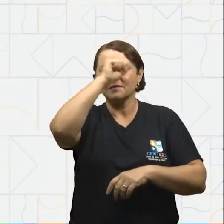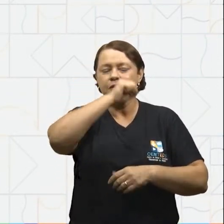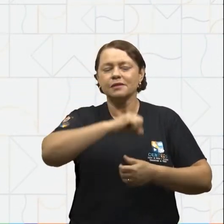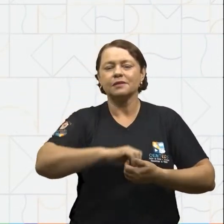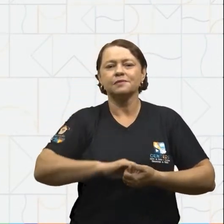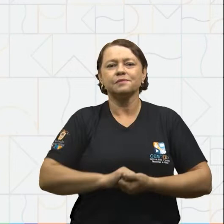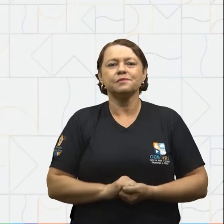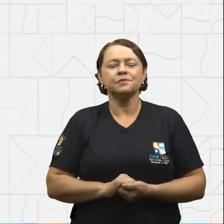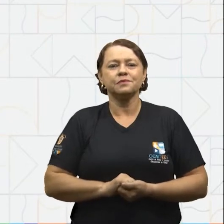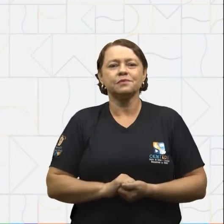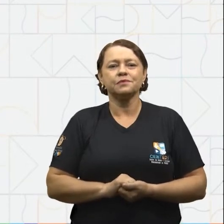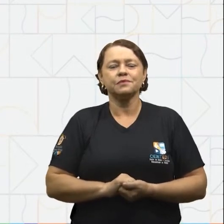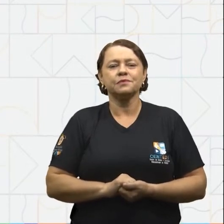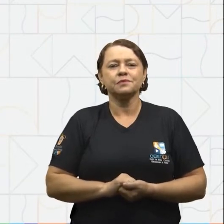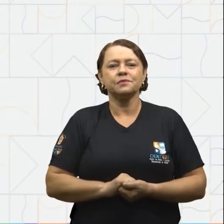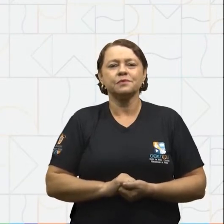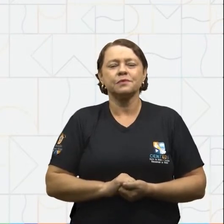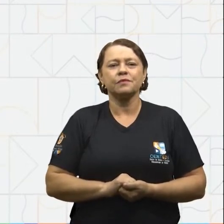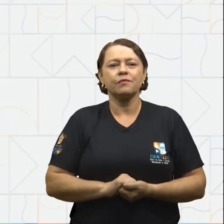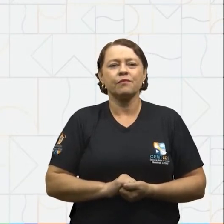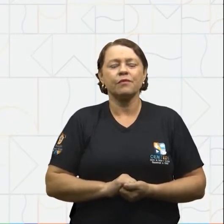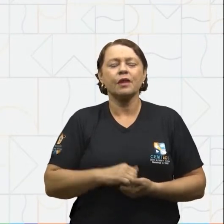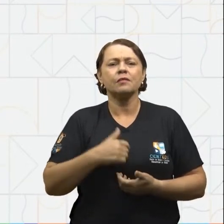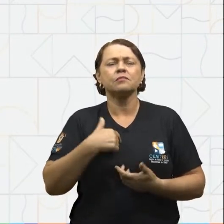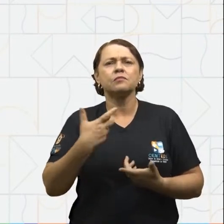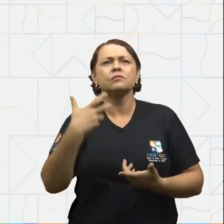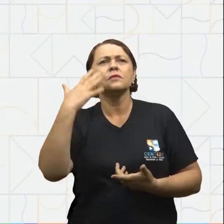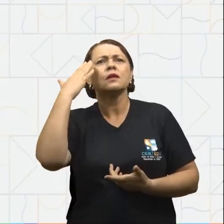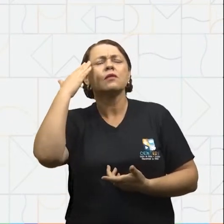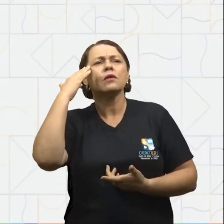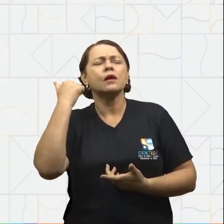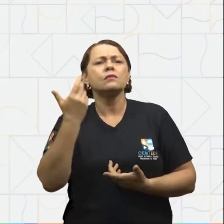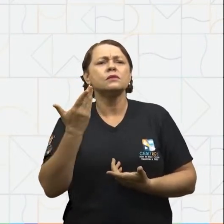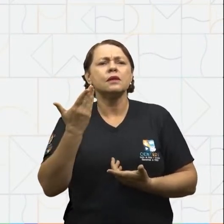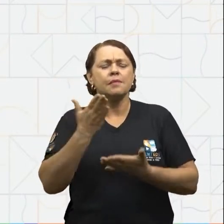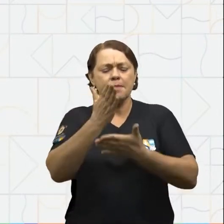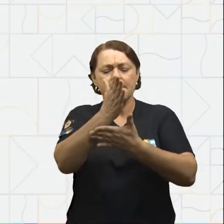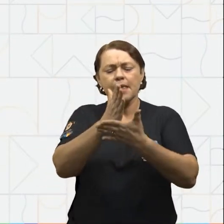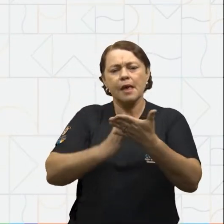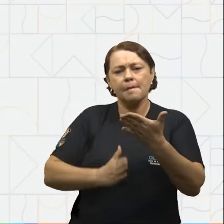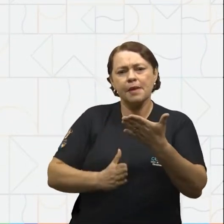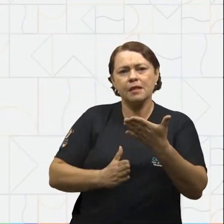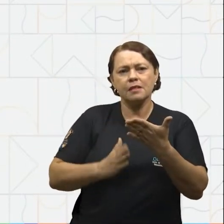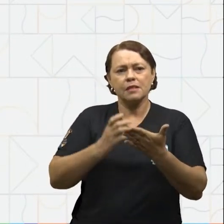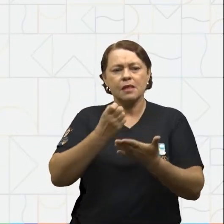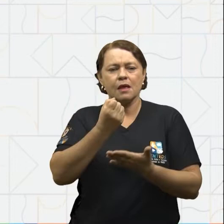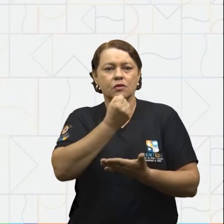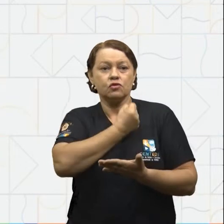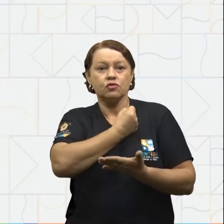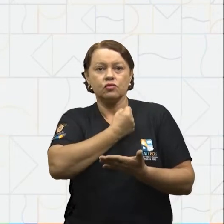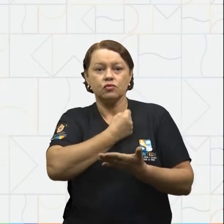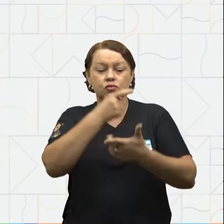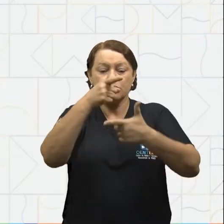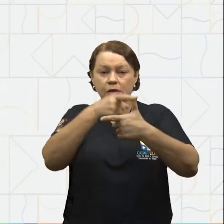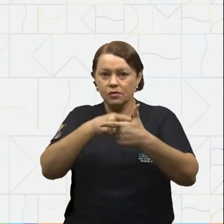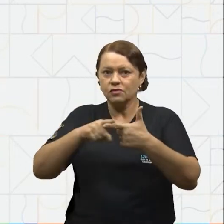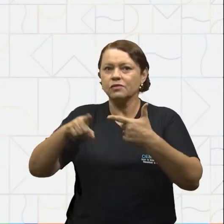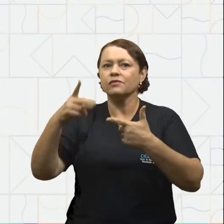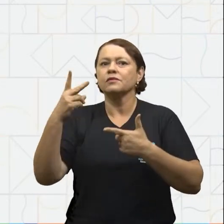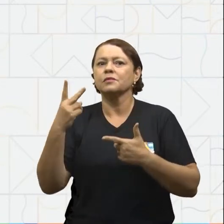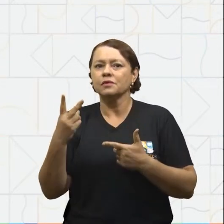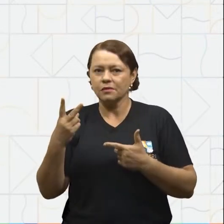aprender. Quando eu quero saber a metade de um número, eu divido ele por